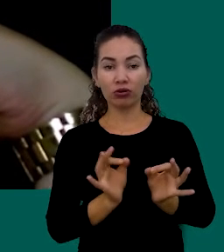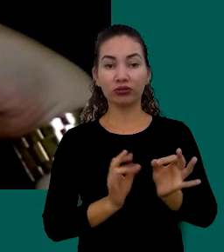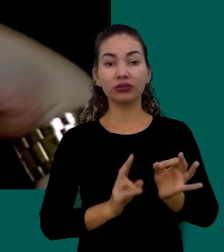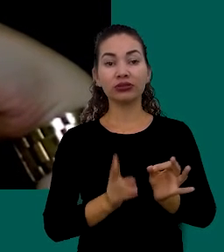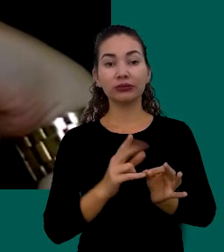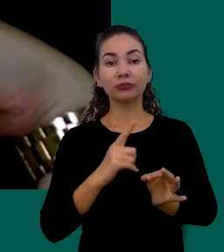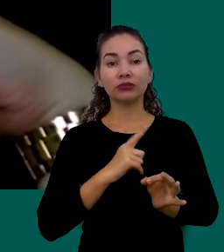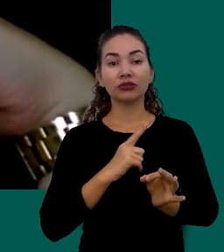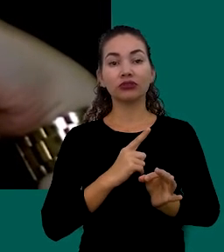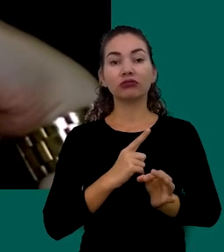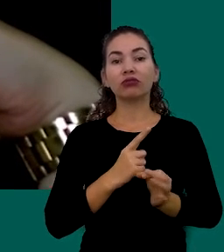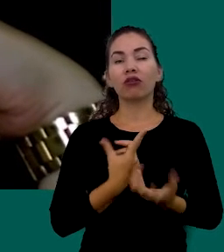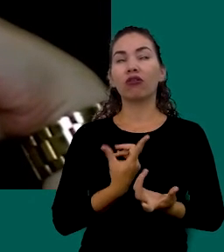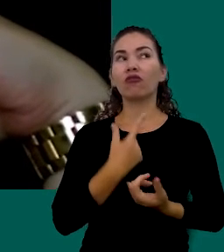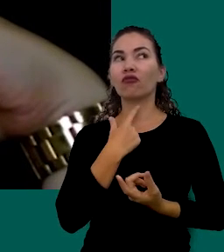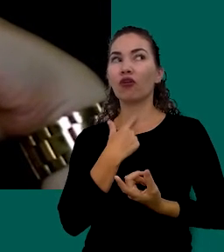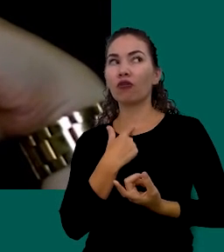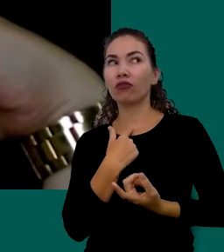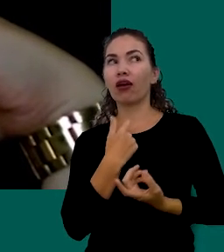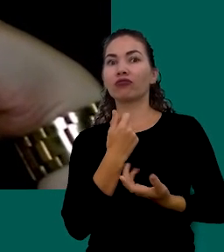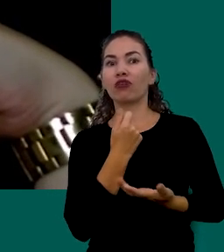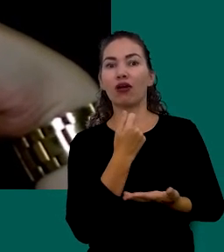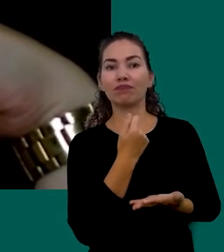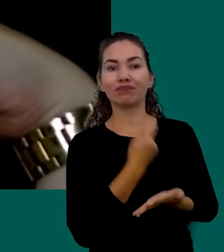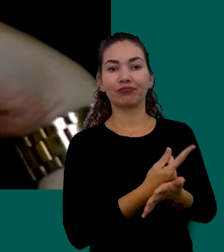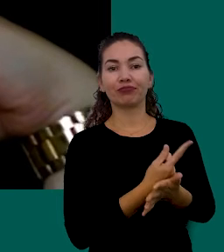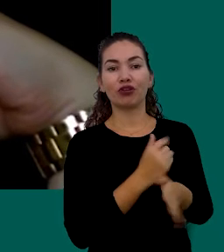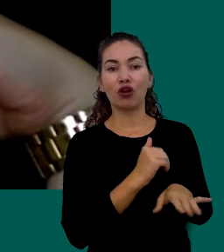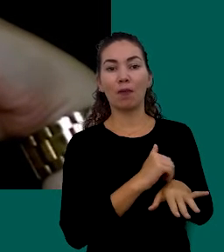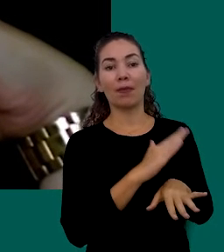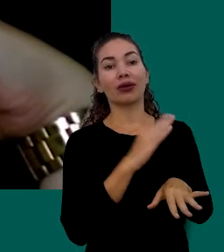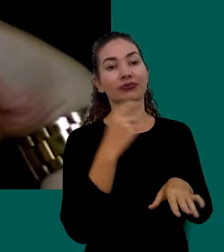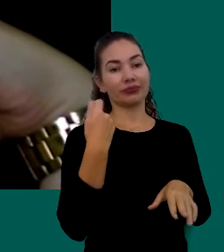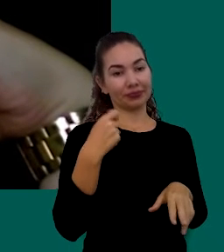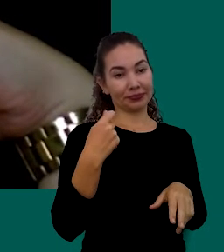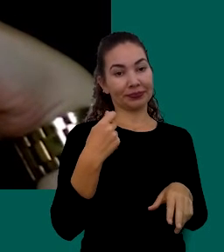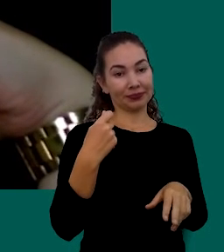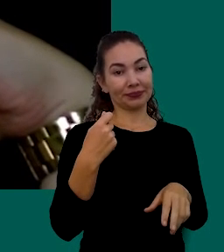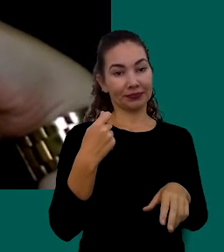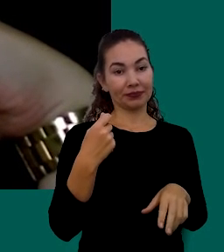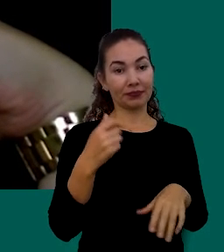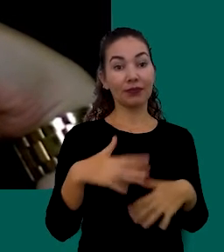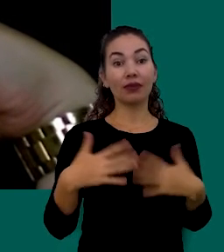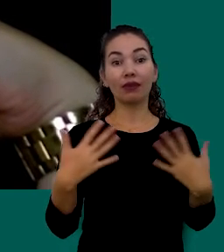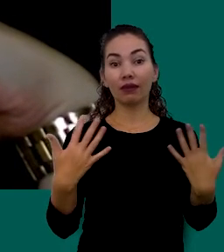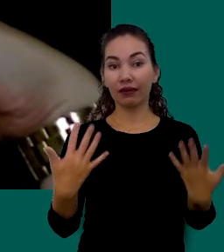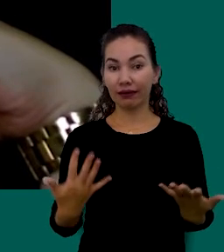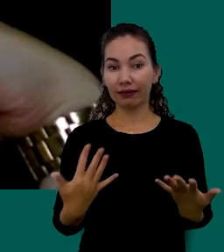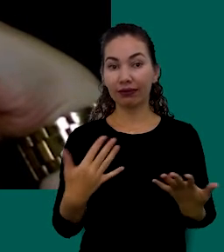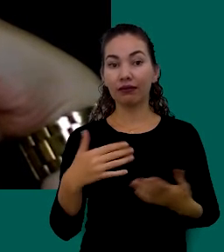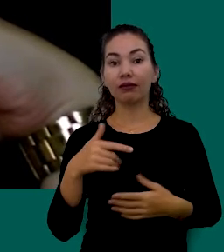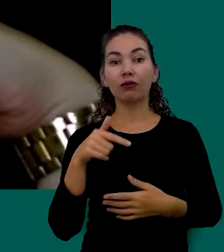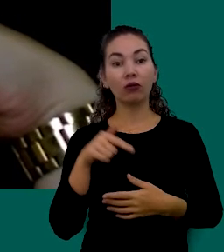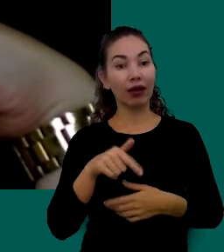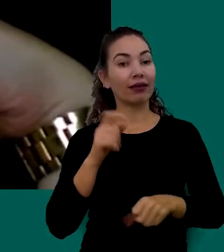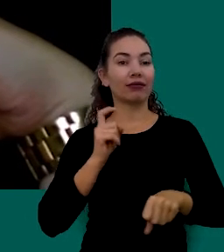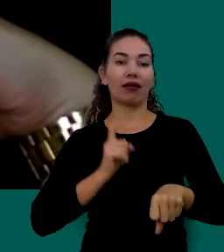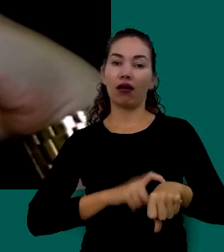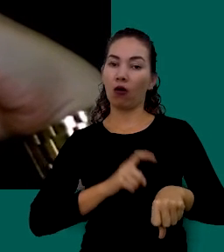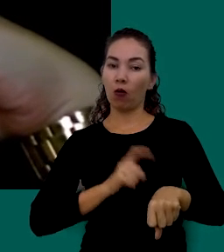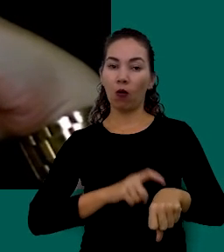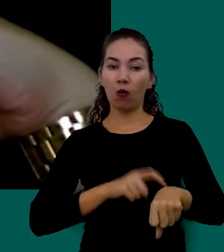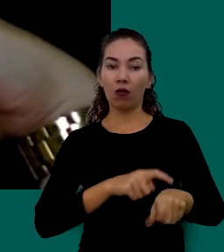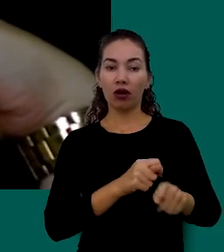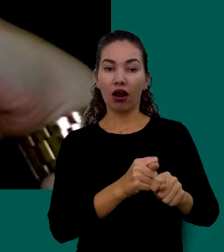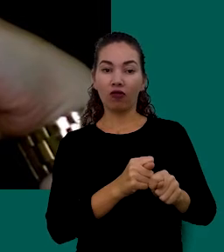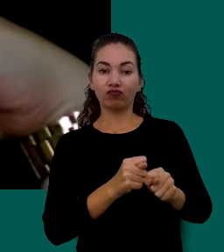Virá Aquela Vontade De Gastar Mais Do Que Deveria Então Essa É A Hora De